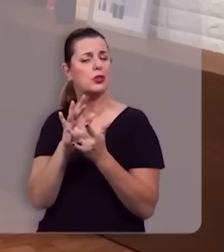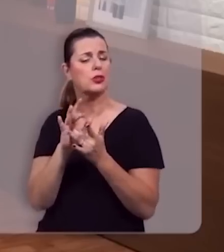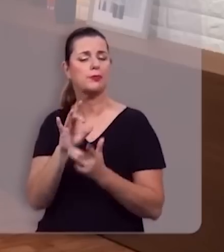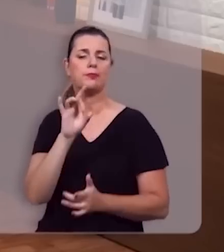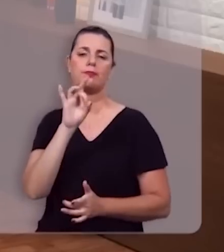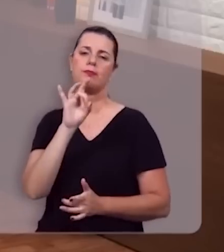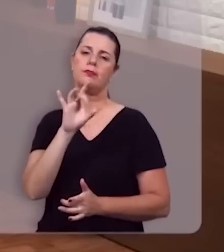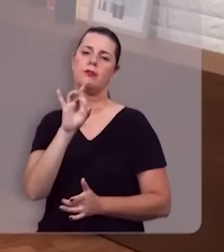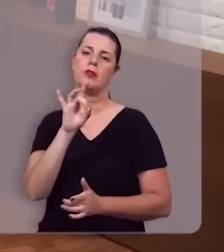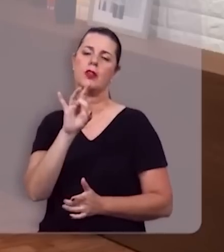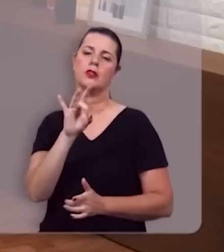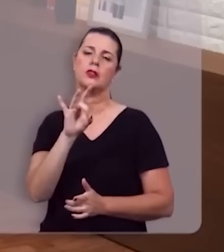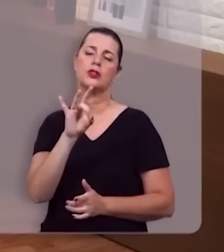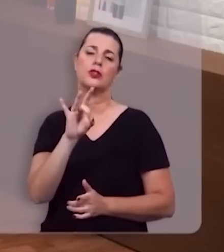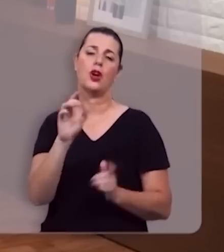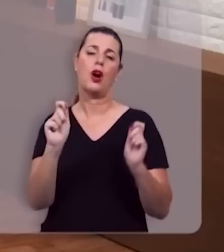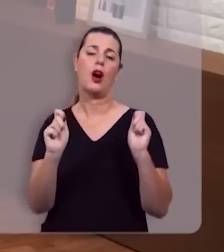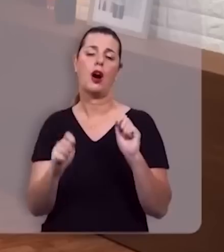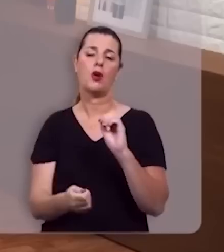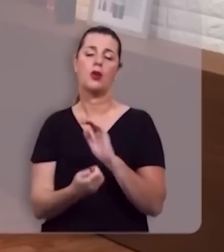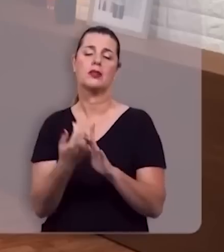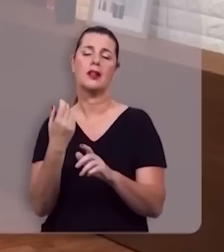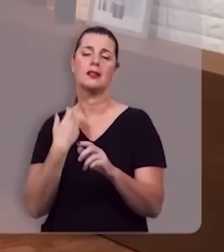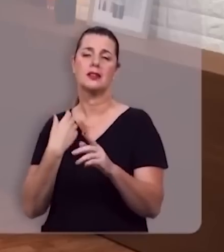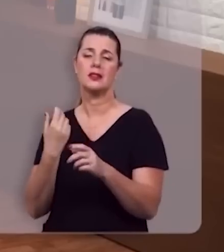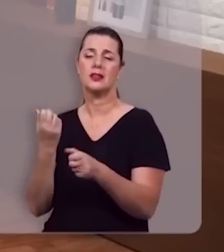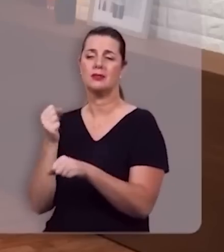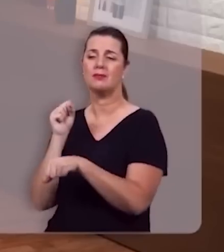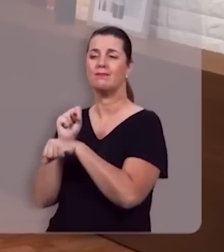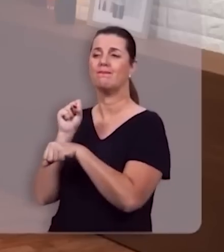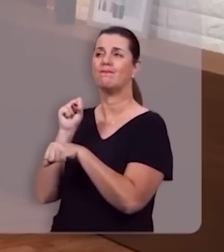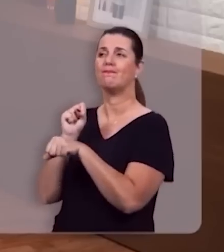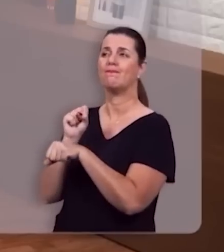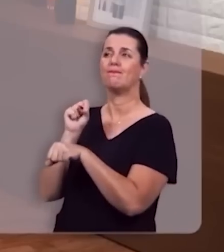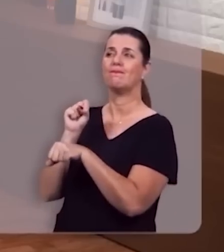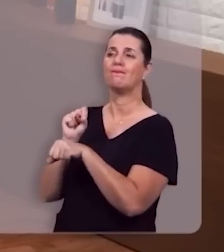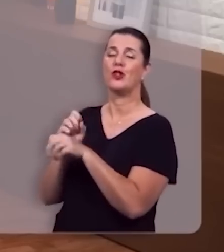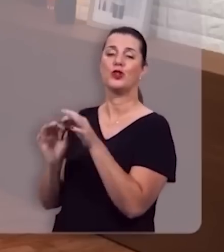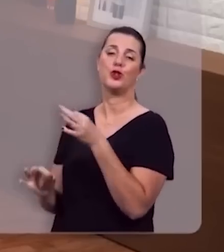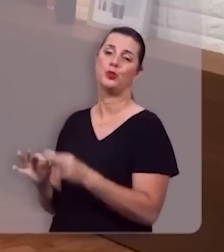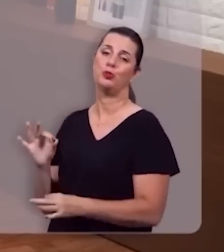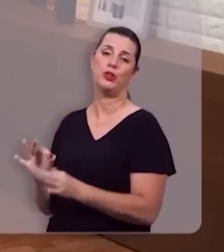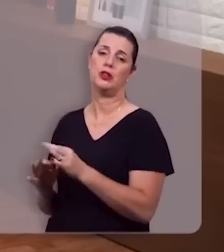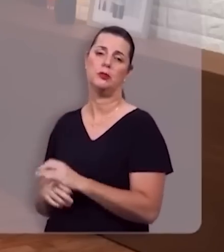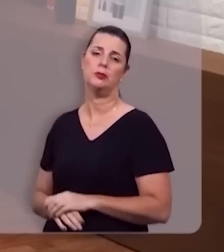lhes resta uma horrível expectação ou expectativa de juízo.